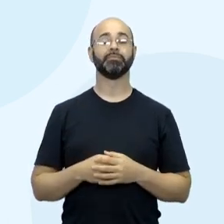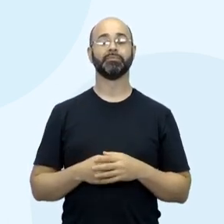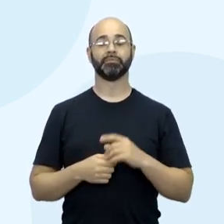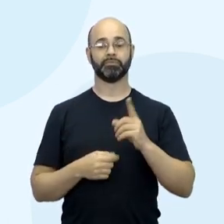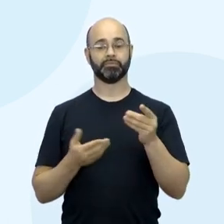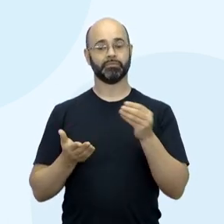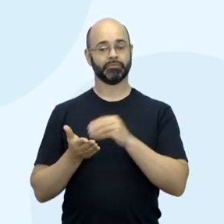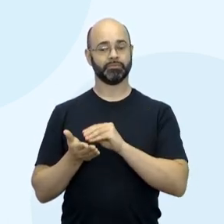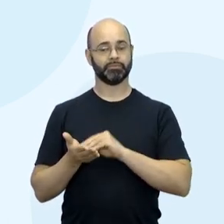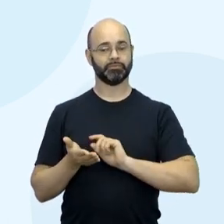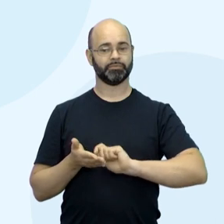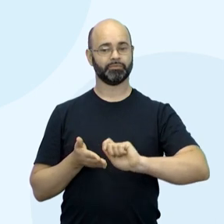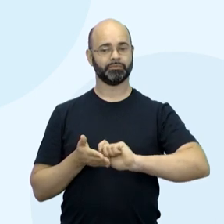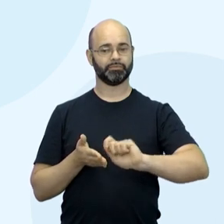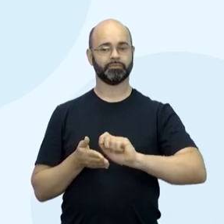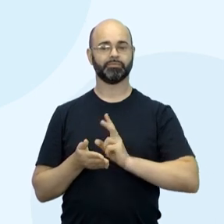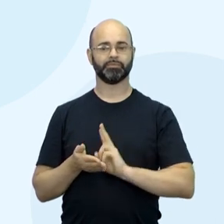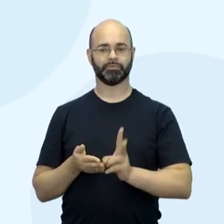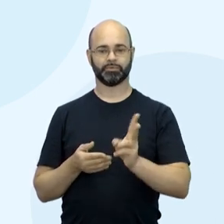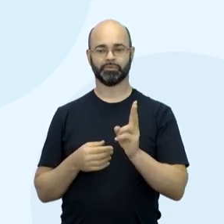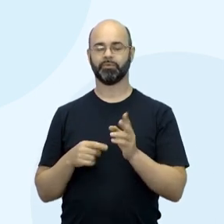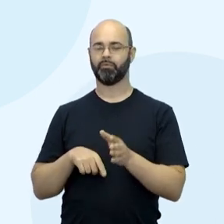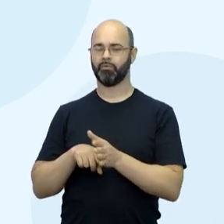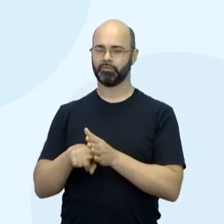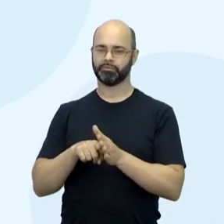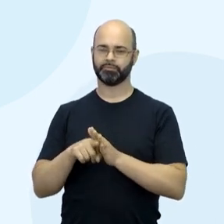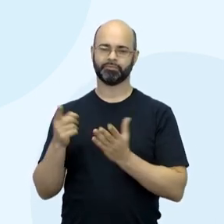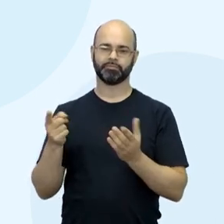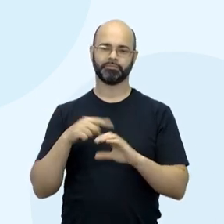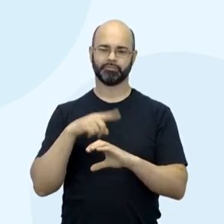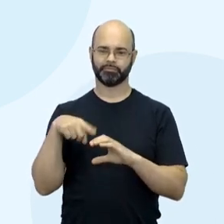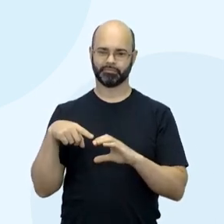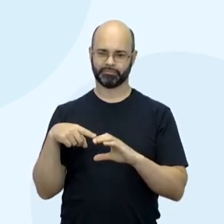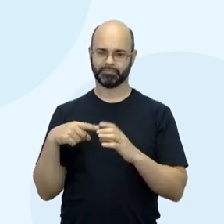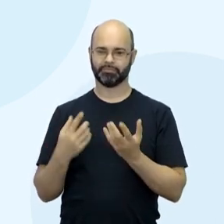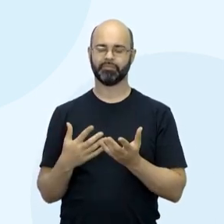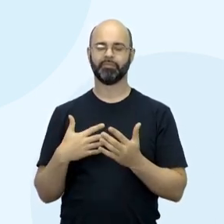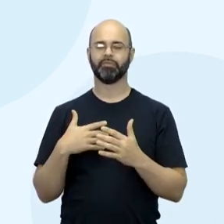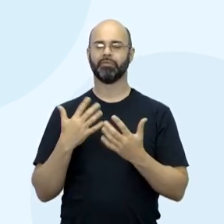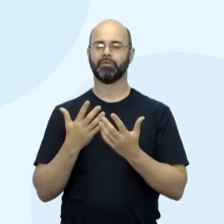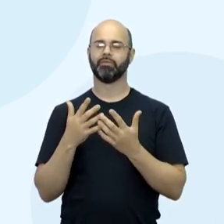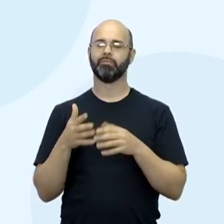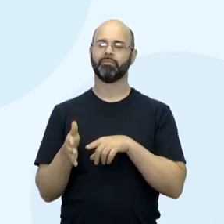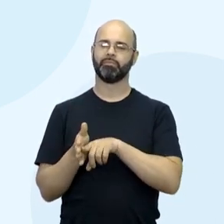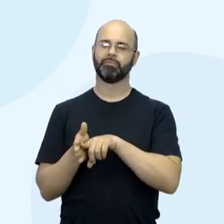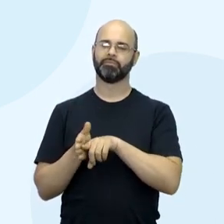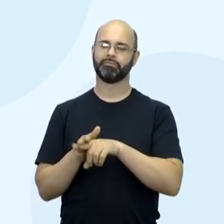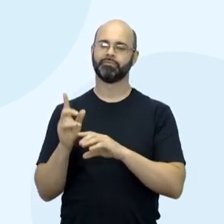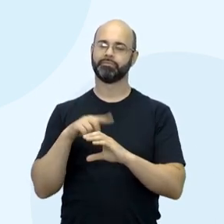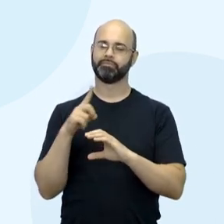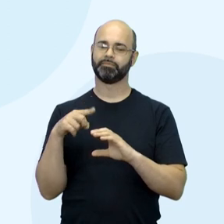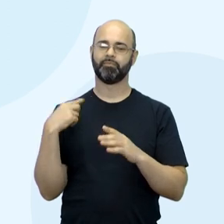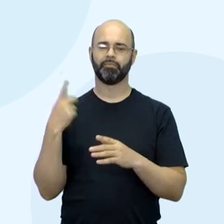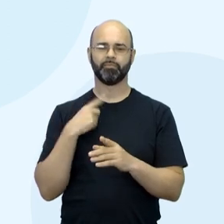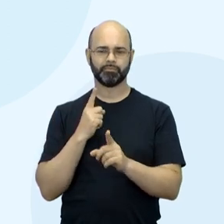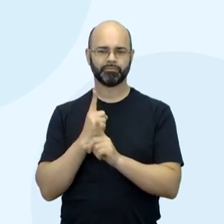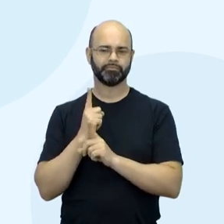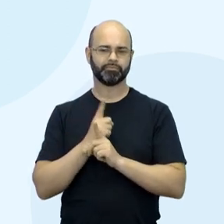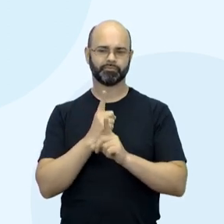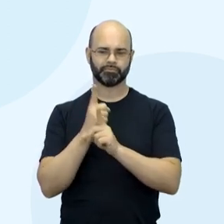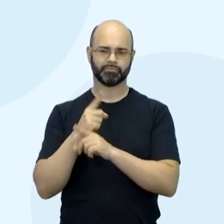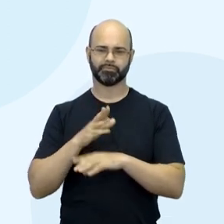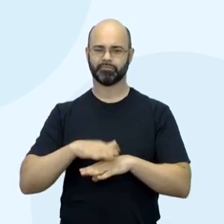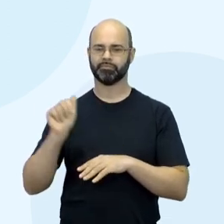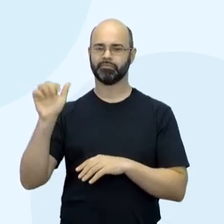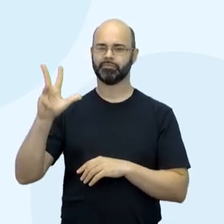aí. Eixos estruturantes. Investigação científica e processos criativos, tá certo? E investigação científica, porque vamos tentar descobrir mais sobre o cinema